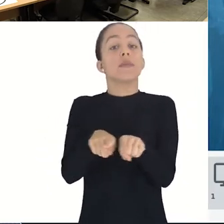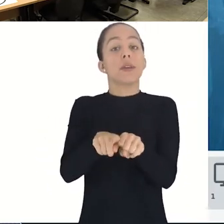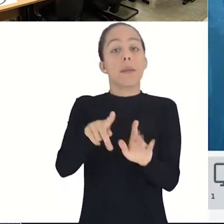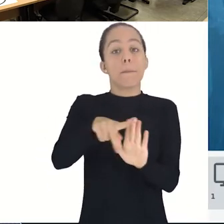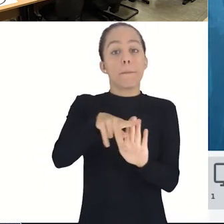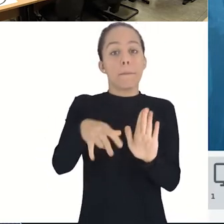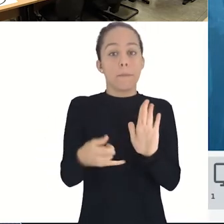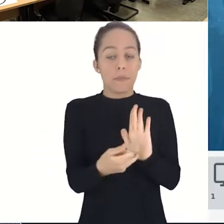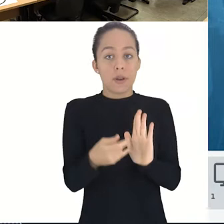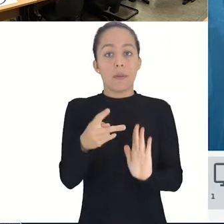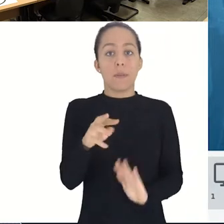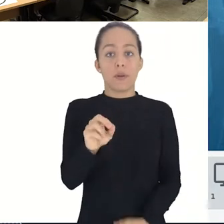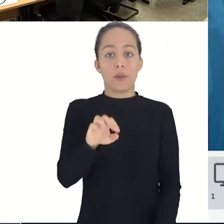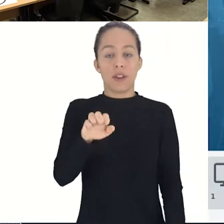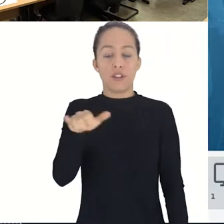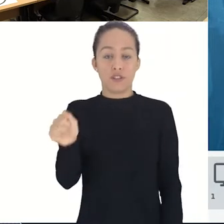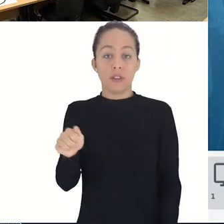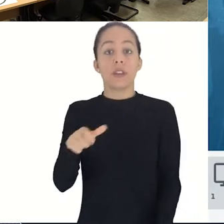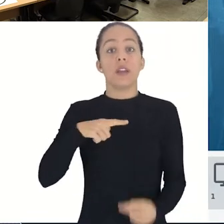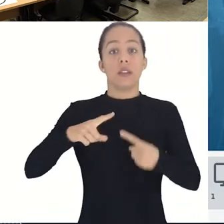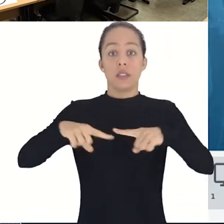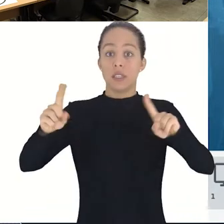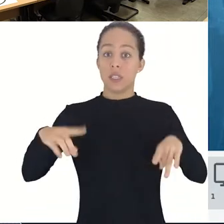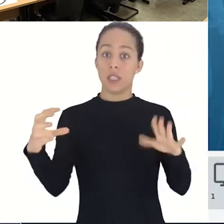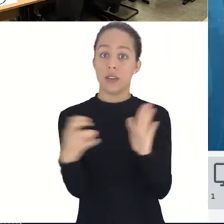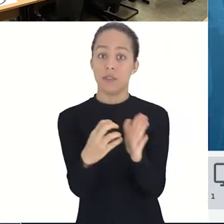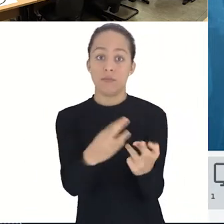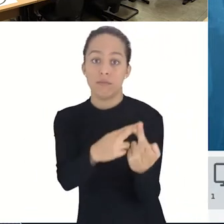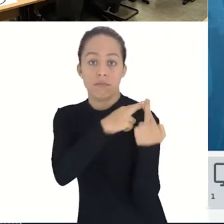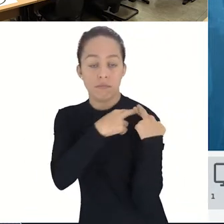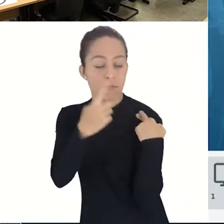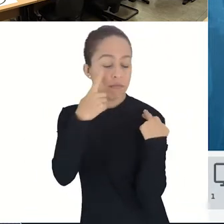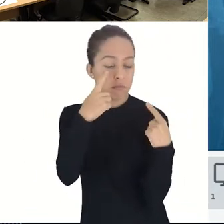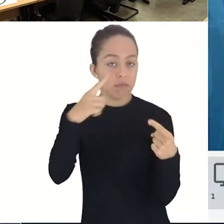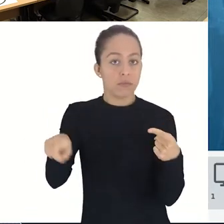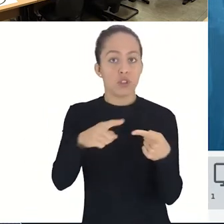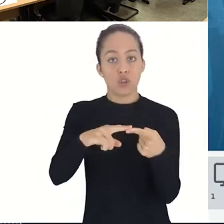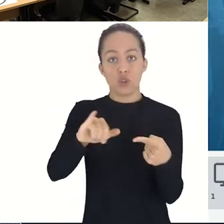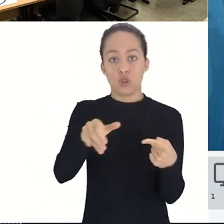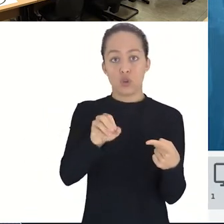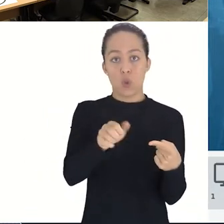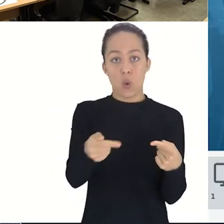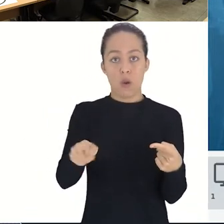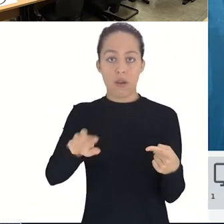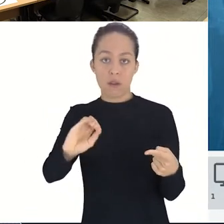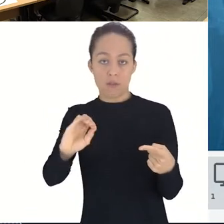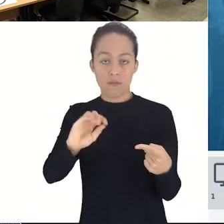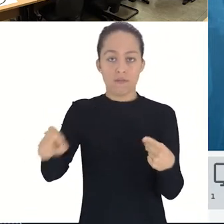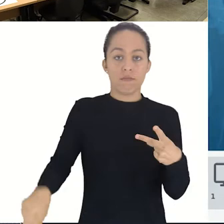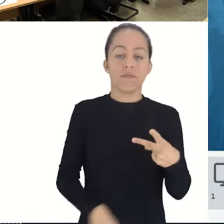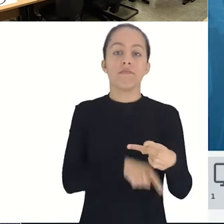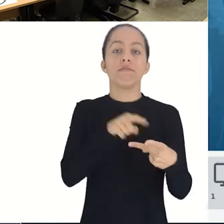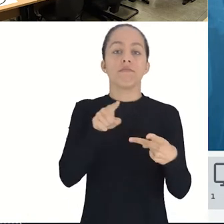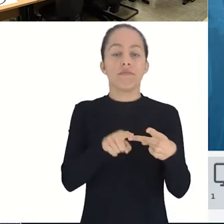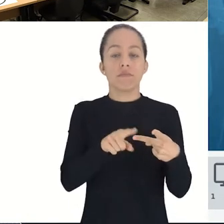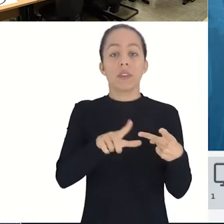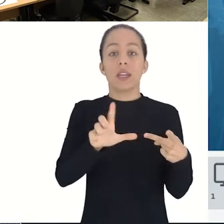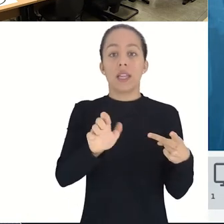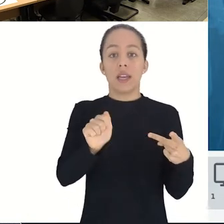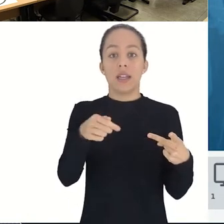O sorteio ocorrerá sobre a responsabilidade dos seguintes servidores. João Marcos Marito Calado,